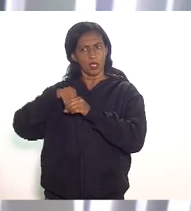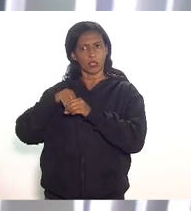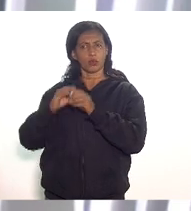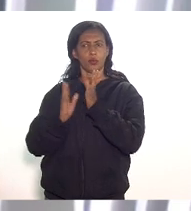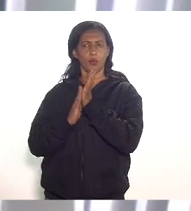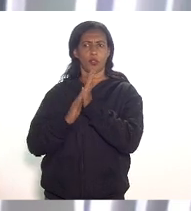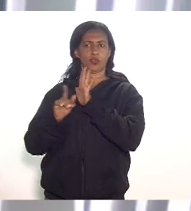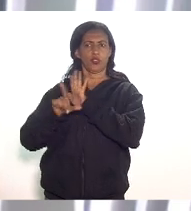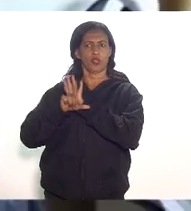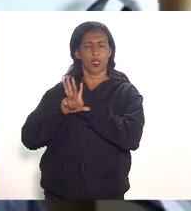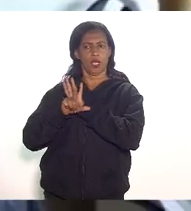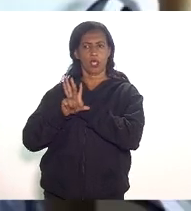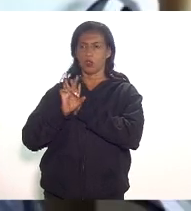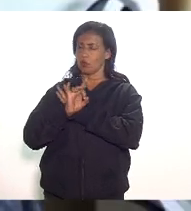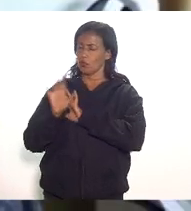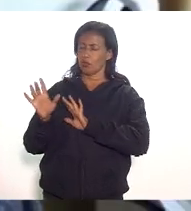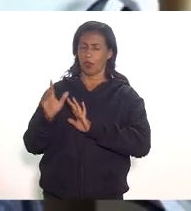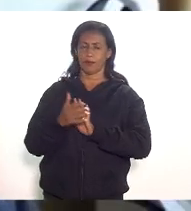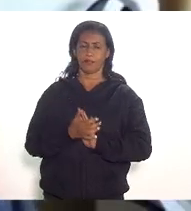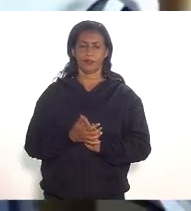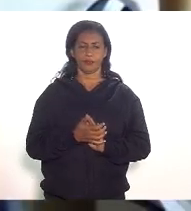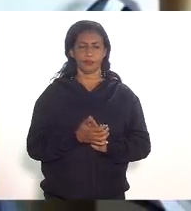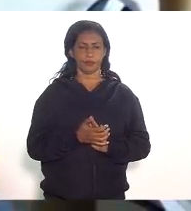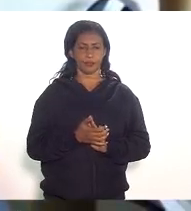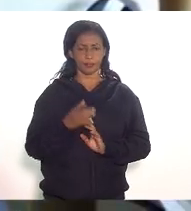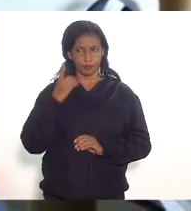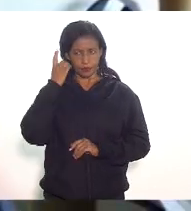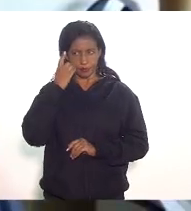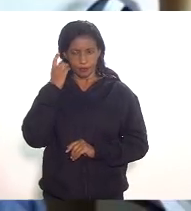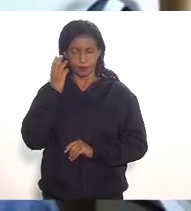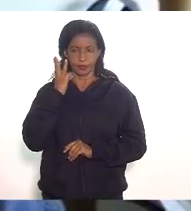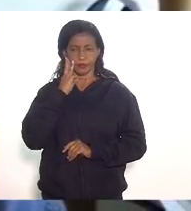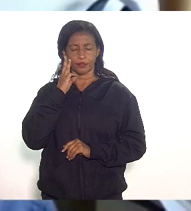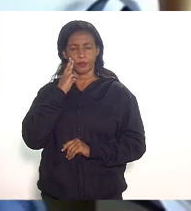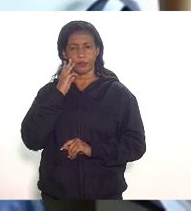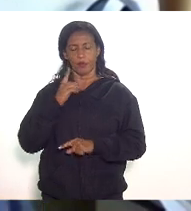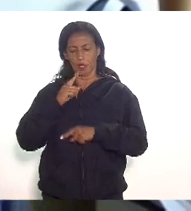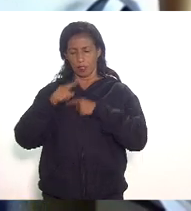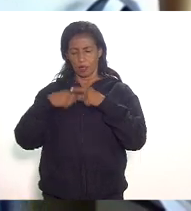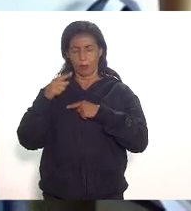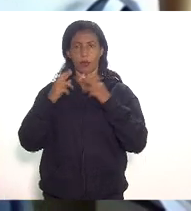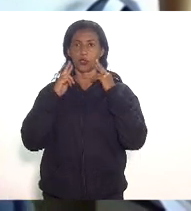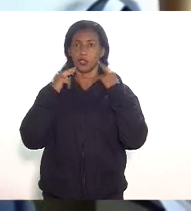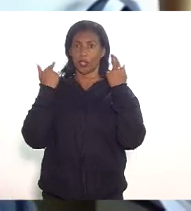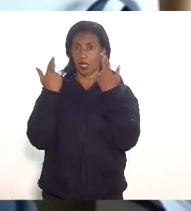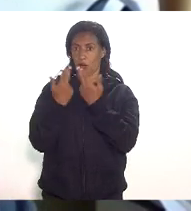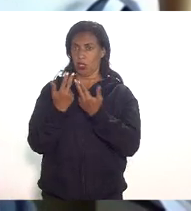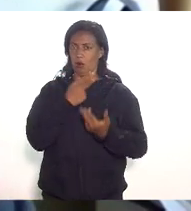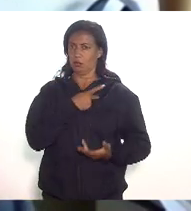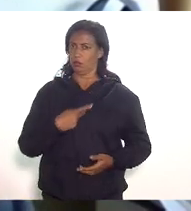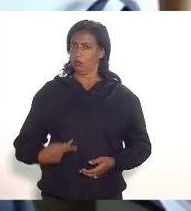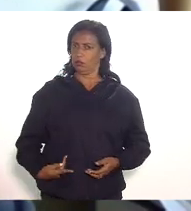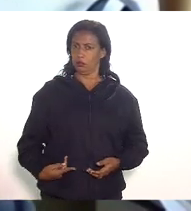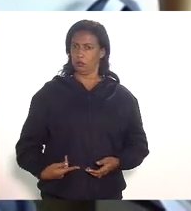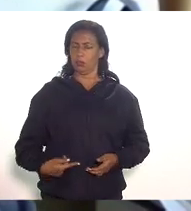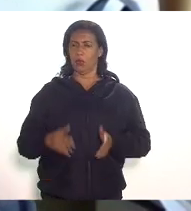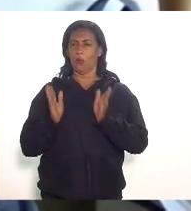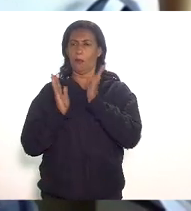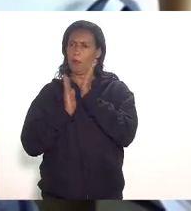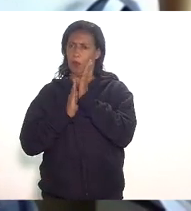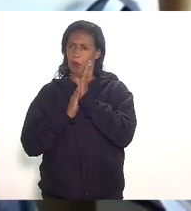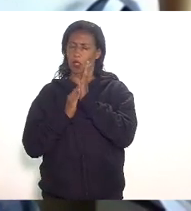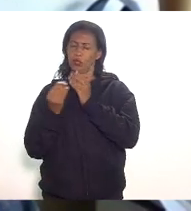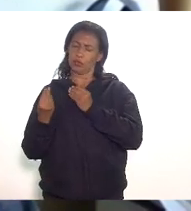isso eu vou mandar depois da audiência pública uma proposta para o deputado Márcio